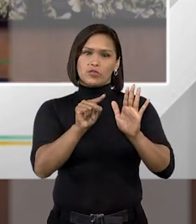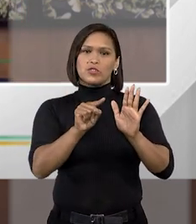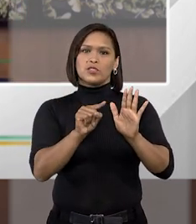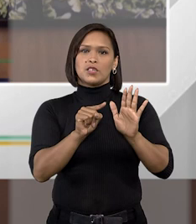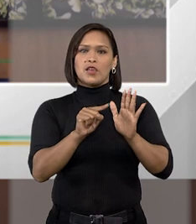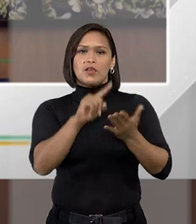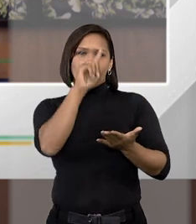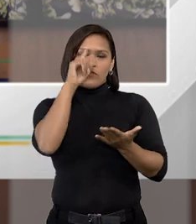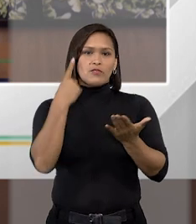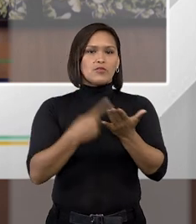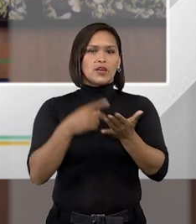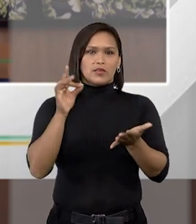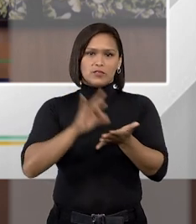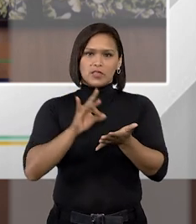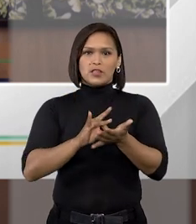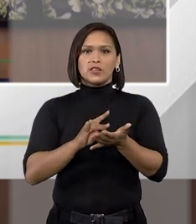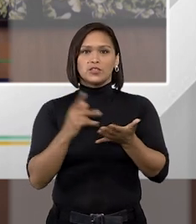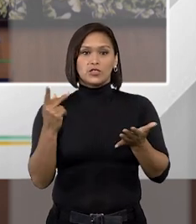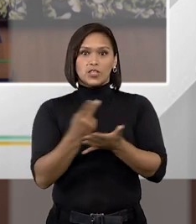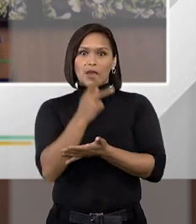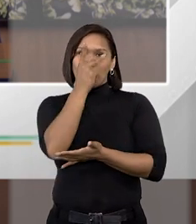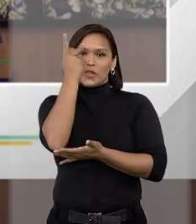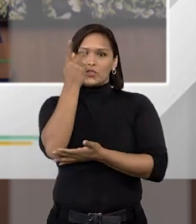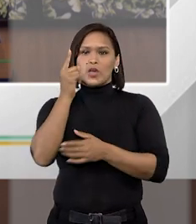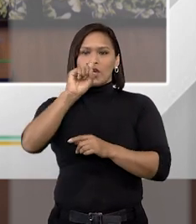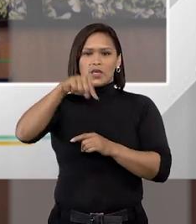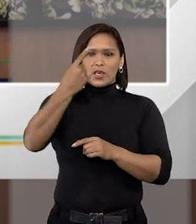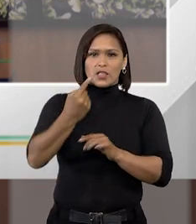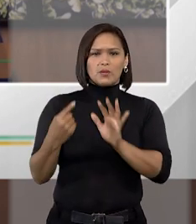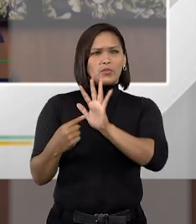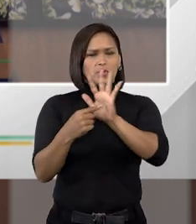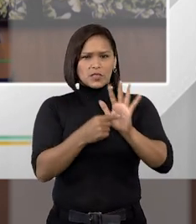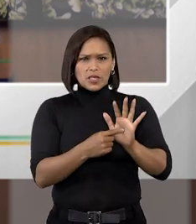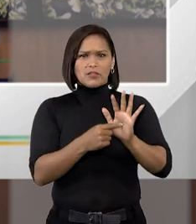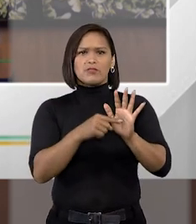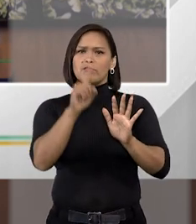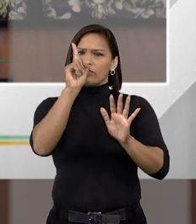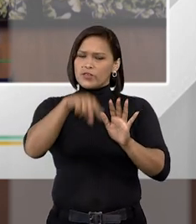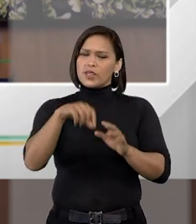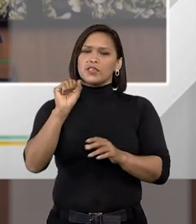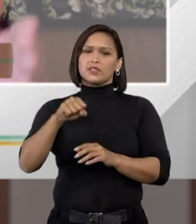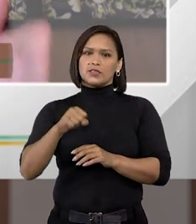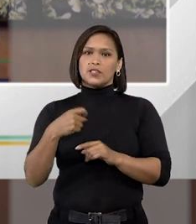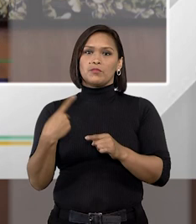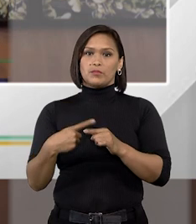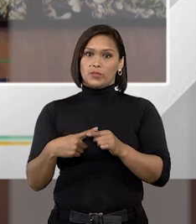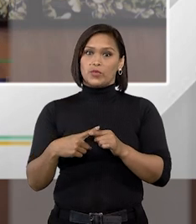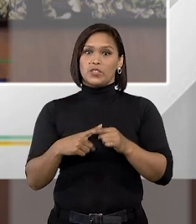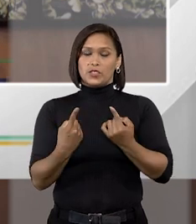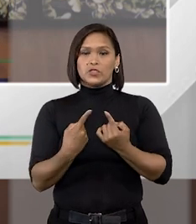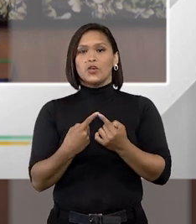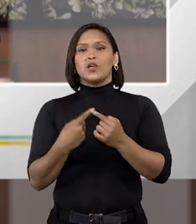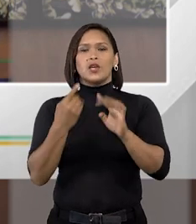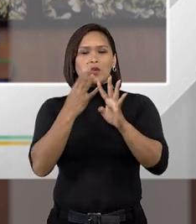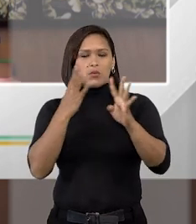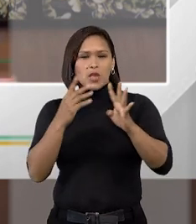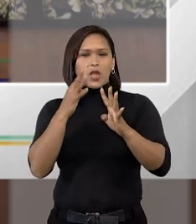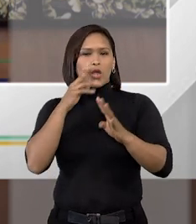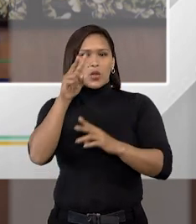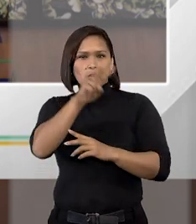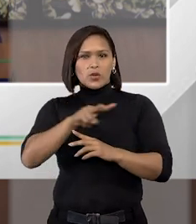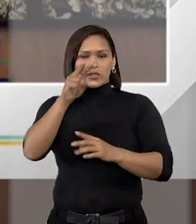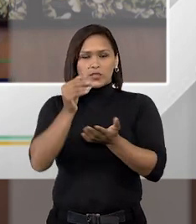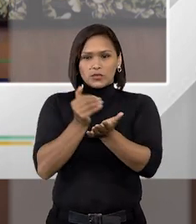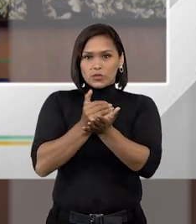confirmar que é essa pessoa e depois se te apresentarem de novo você sempre vai apontar aquela pessoa por isso que o reconhecimento ele tem que ser